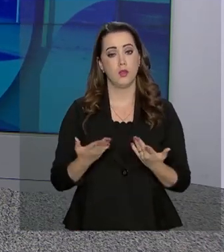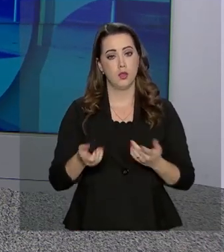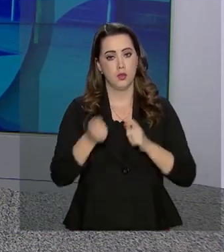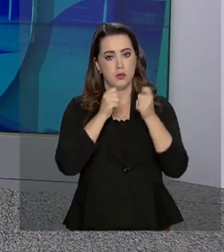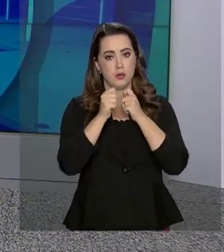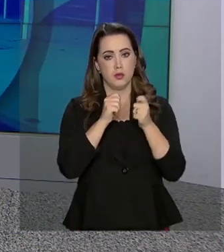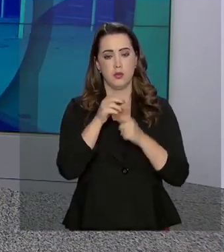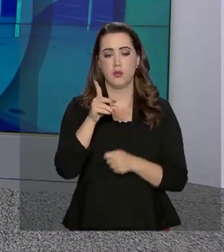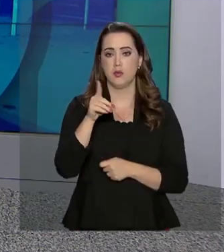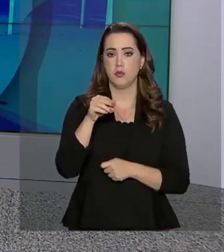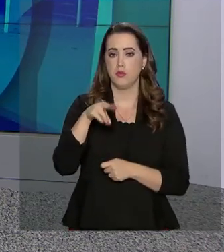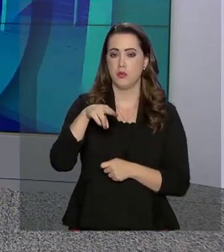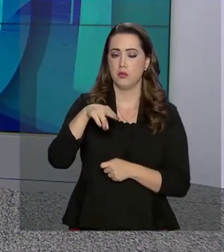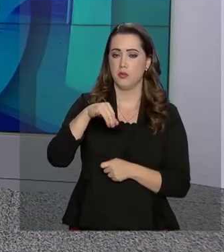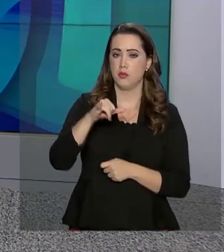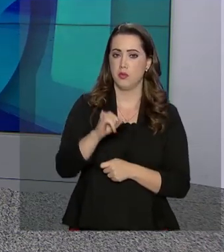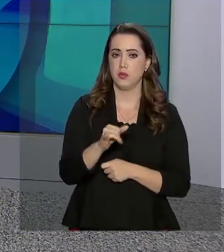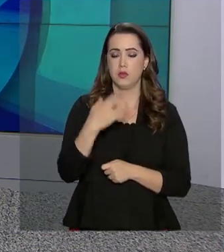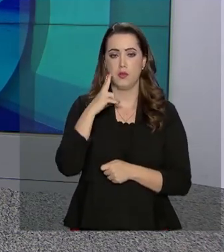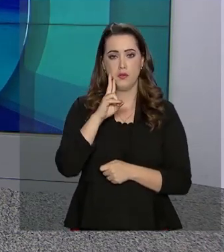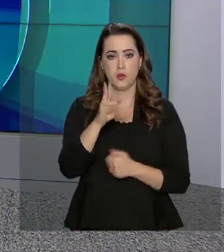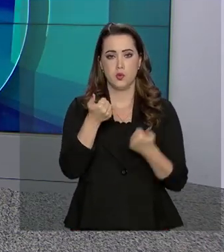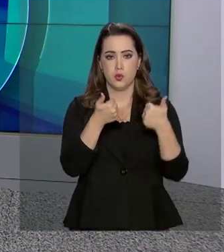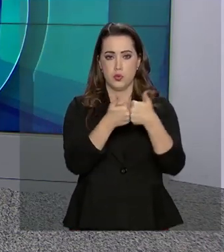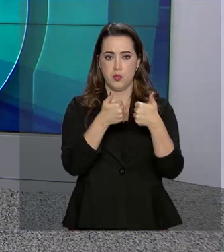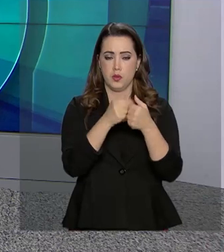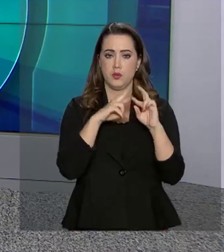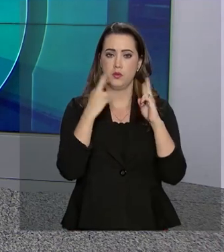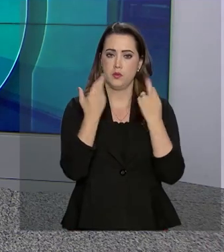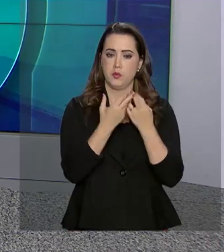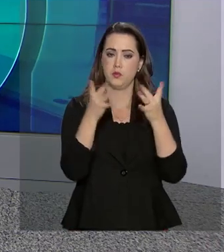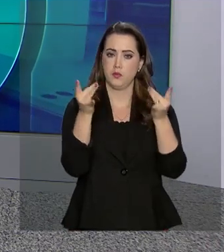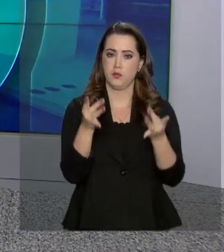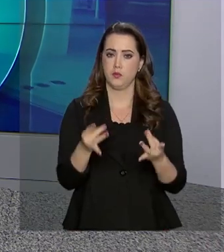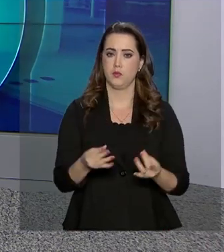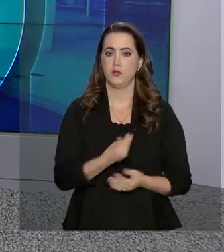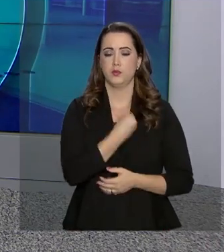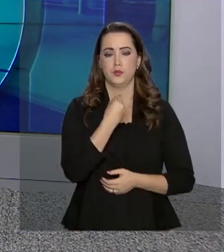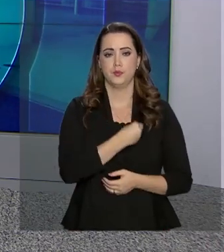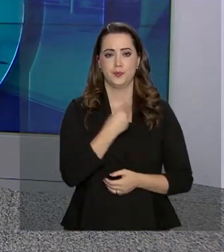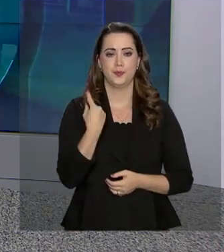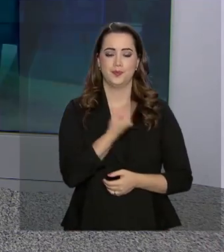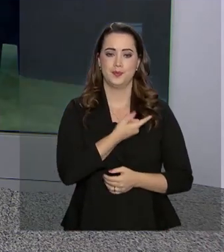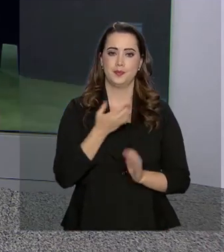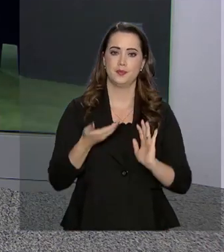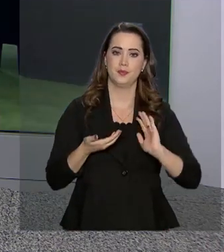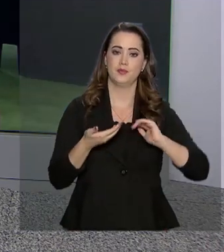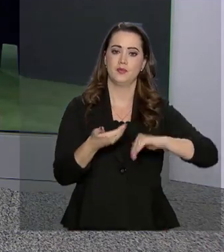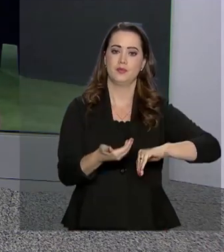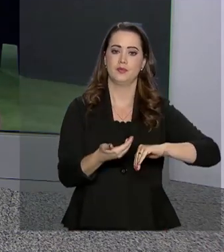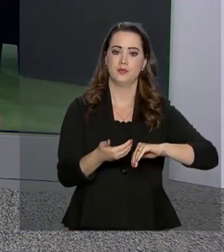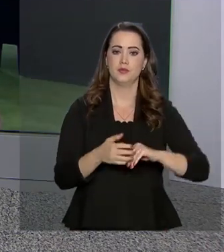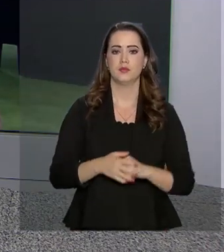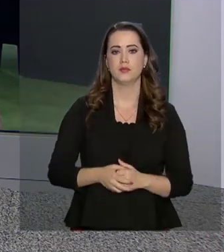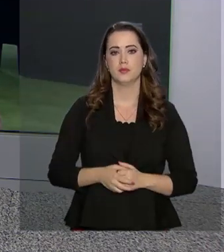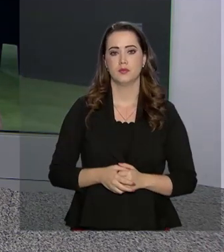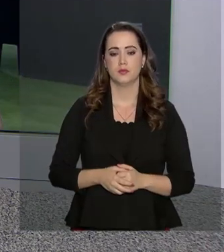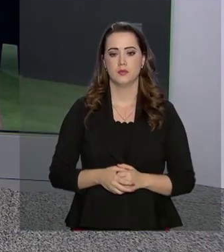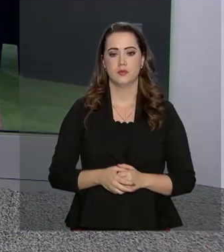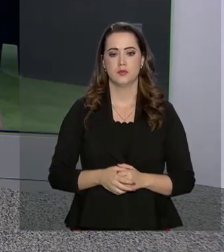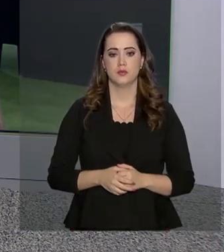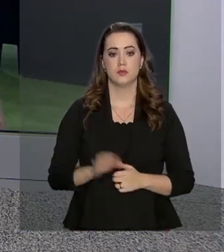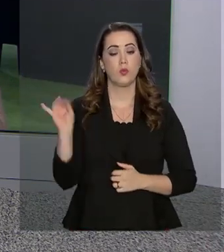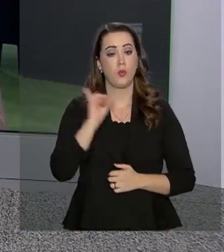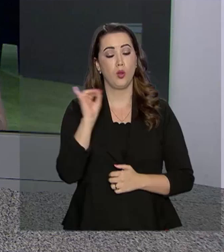A repórter Daniele Popov acompanhou a reunião e traz os detalhes ao vivo para a gente, direto do Congresso Nacional.